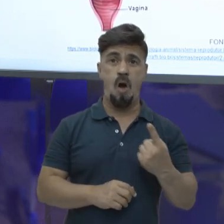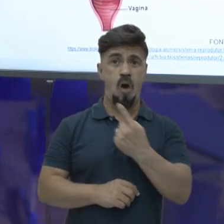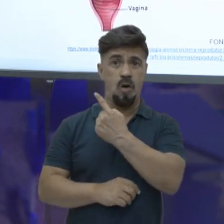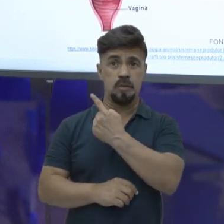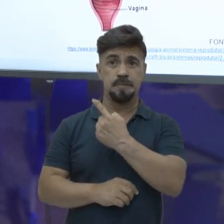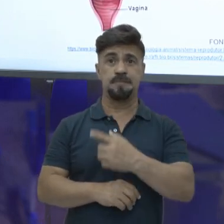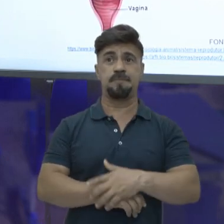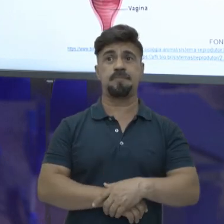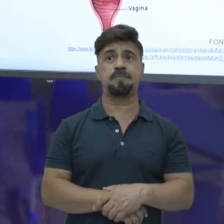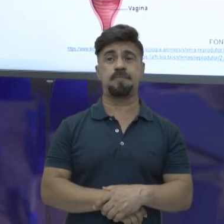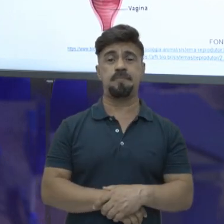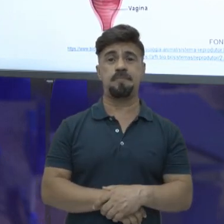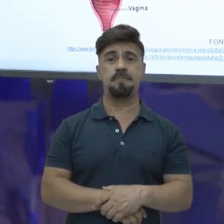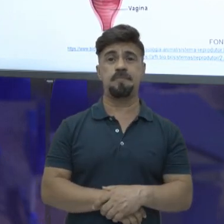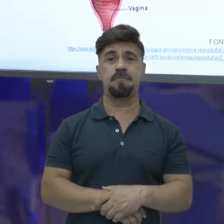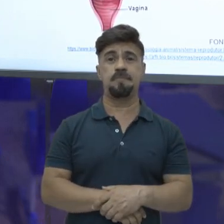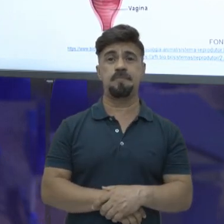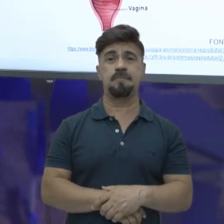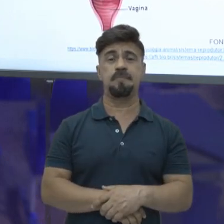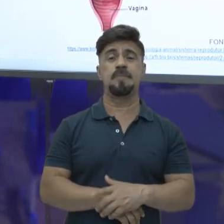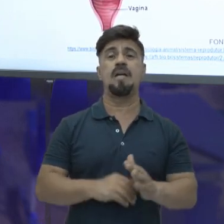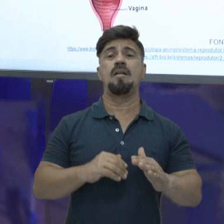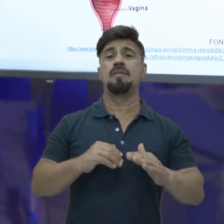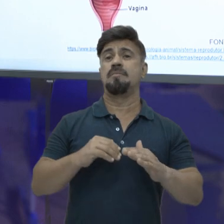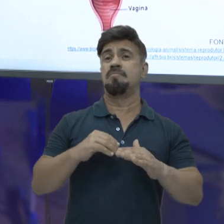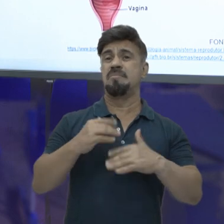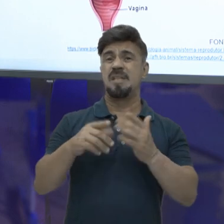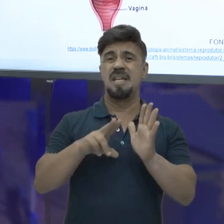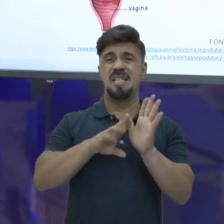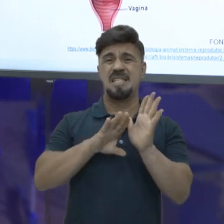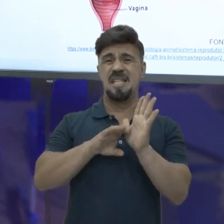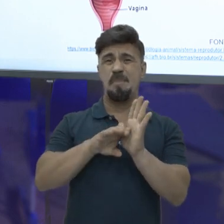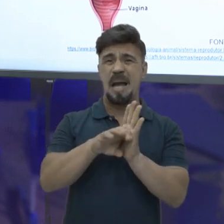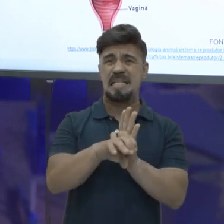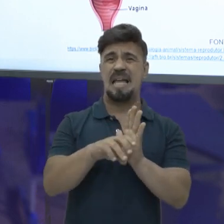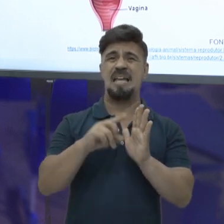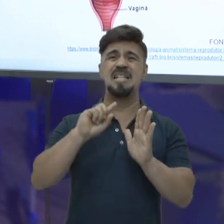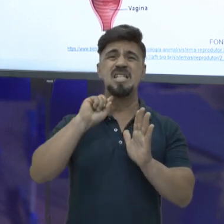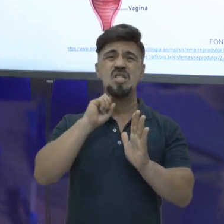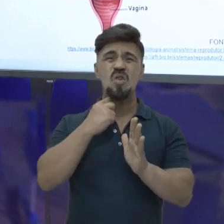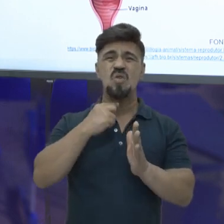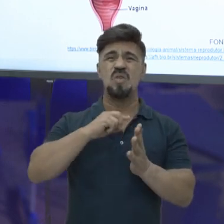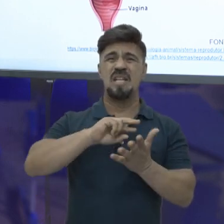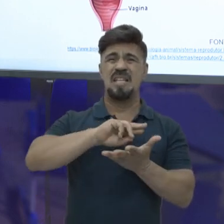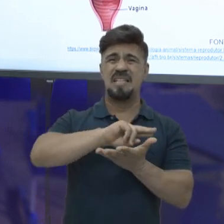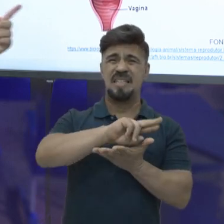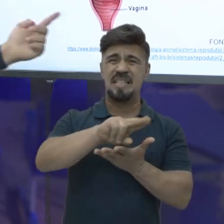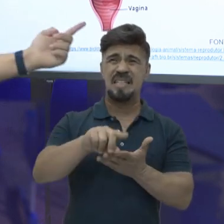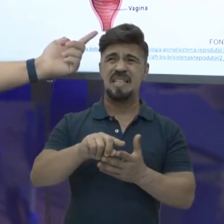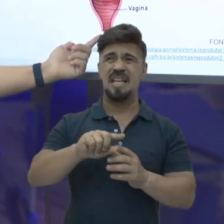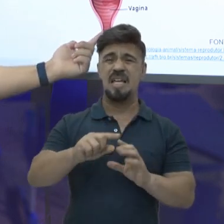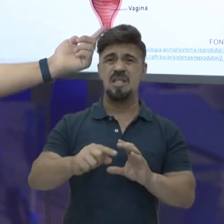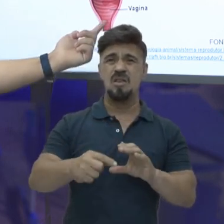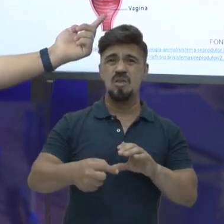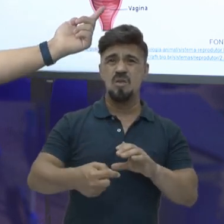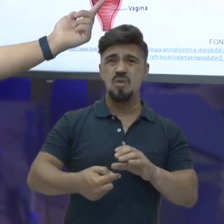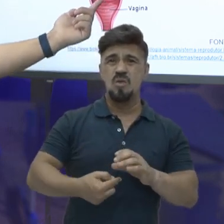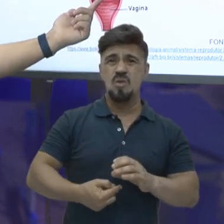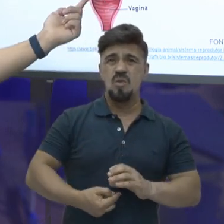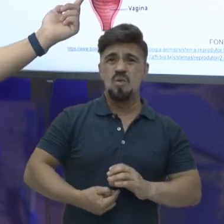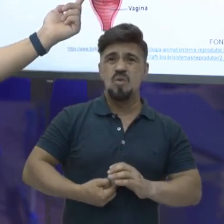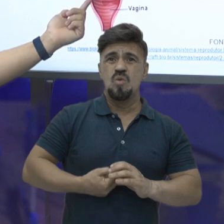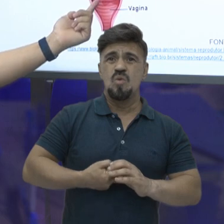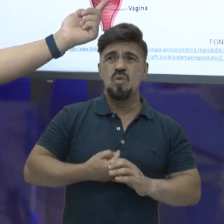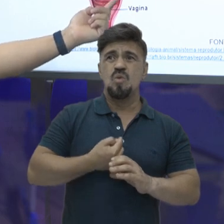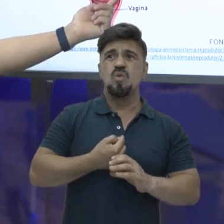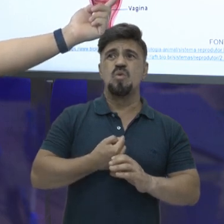essa região externa daqui acaba tendo muito desenvolvimento de bactérias e fungos, e esses fungos subam a região do canal